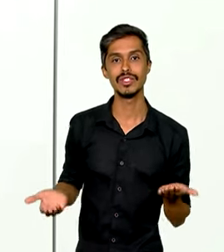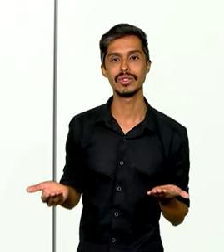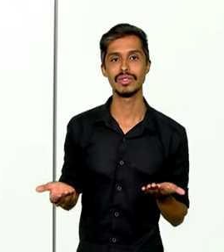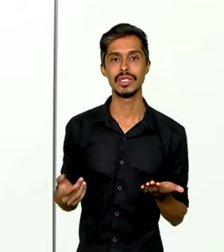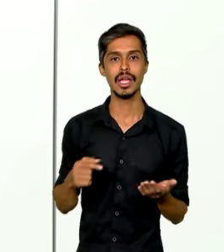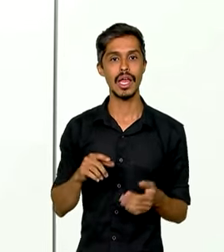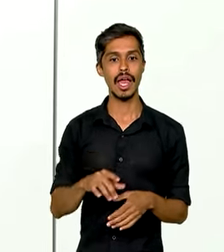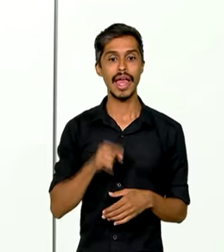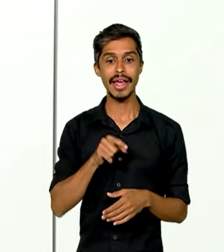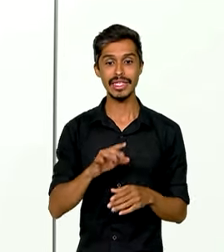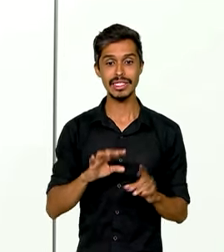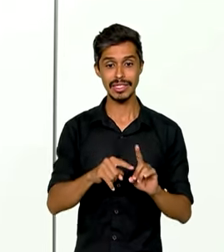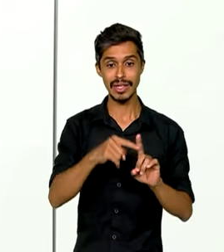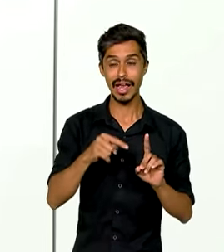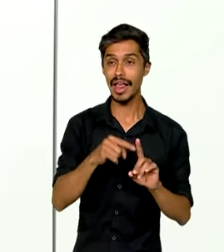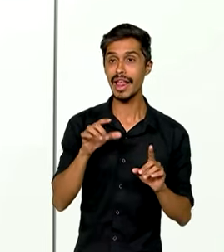Essa medida é metade do Fundo de Desenvolvimento Regional. O não,